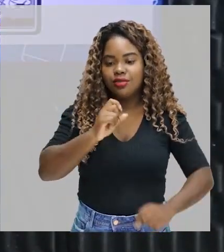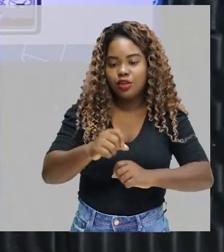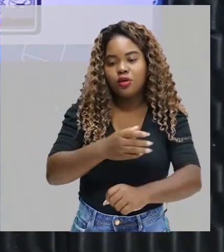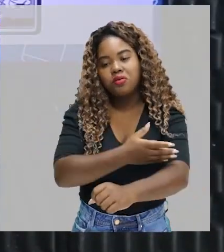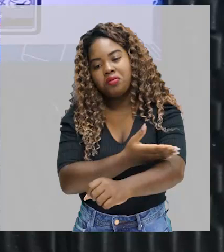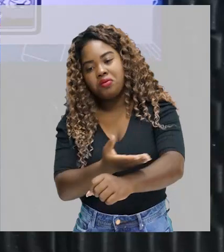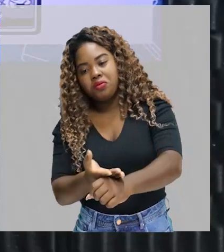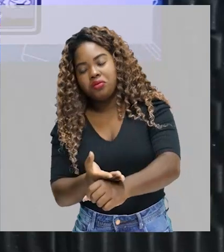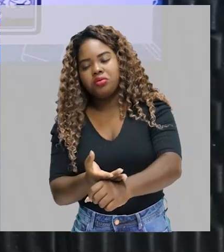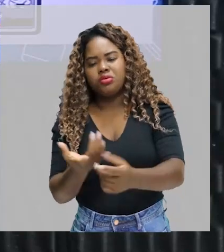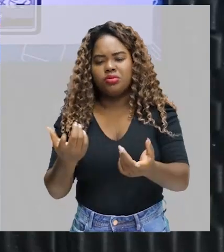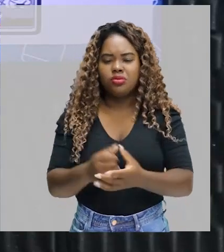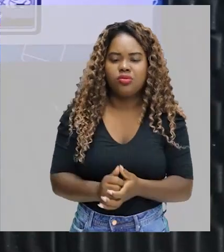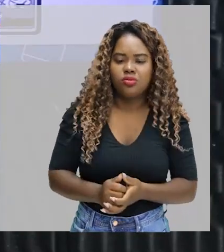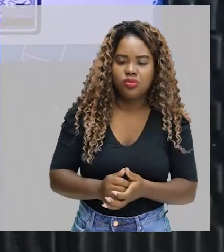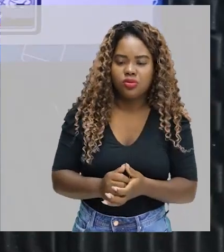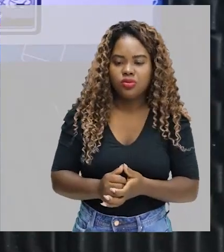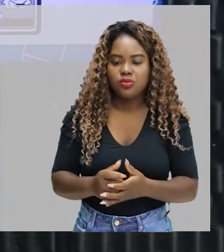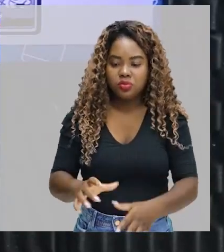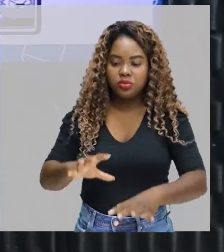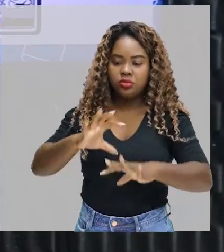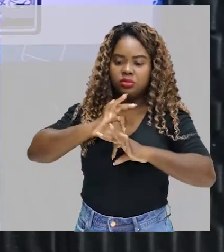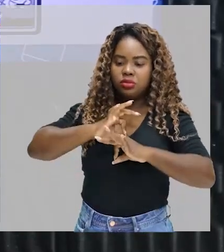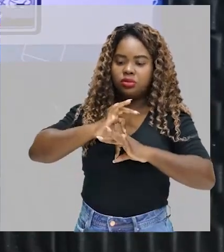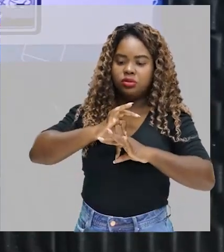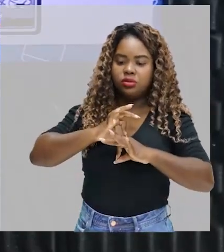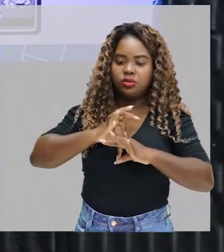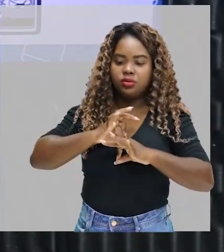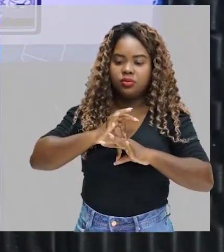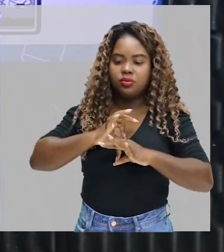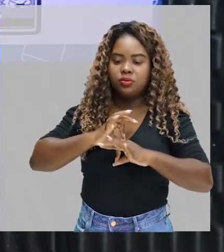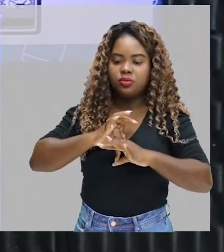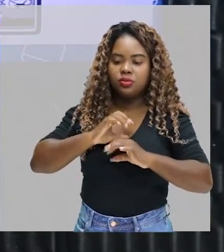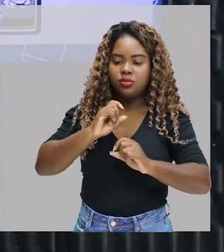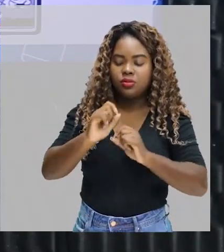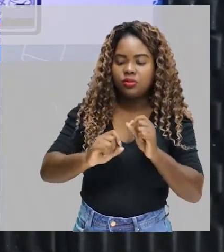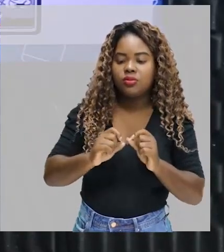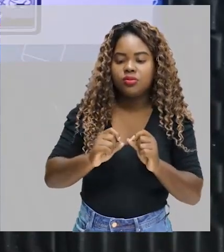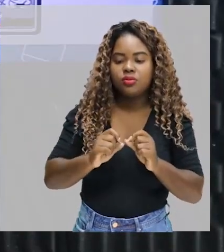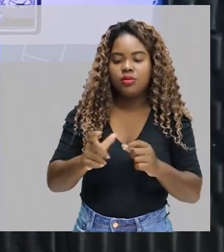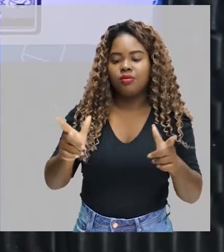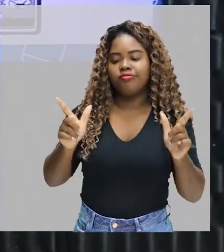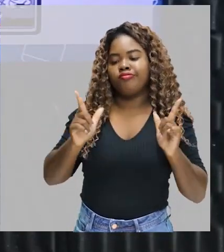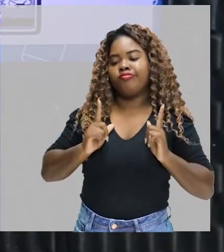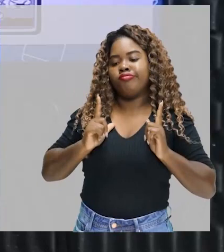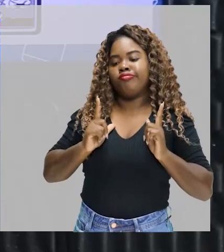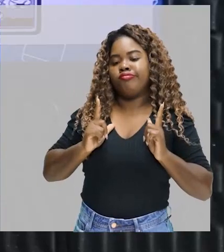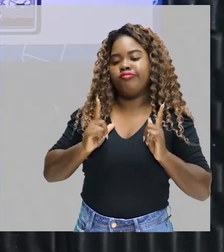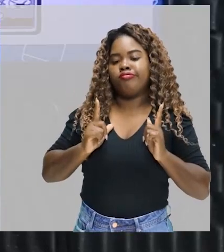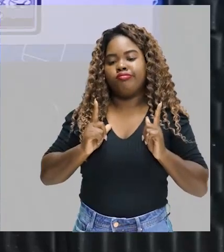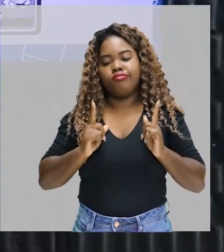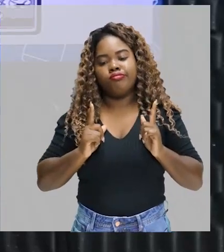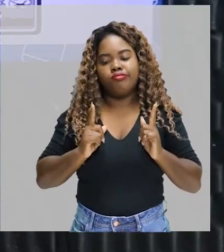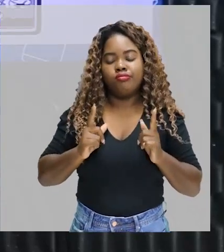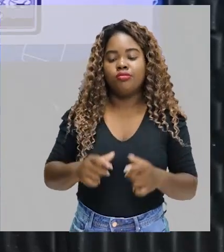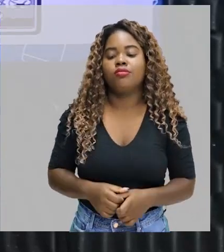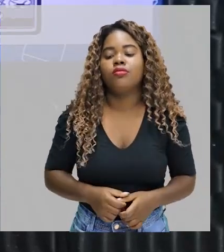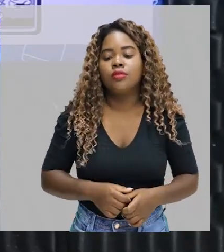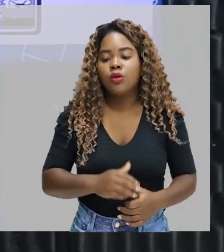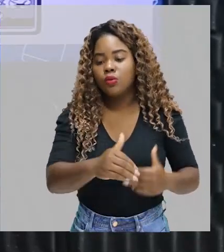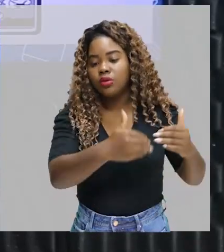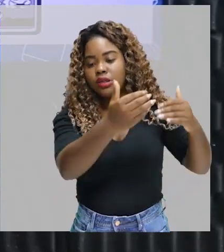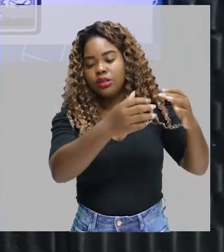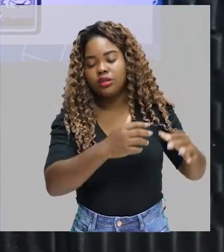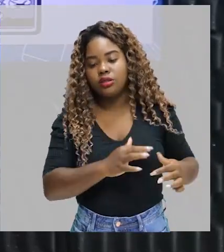induzido por hábitos decorrente do conforto dela. Com a evolução da tecnologia